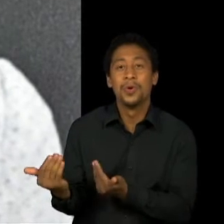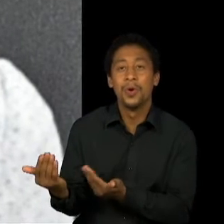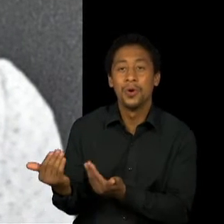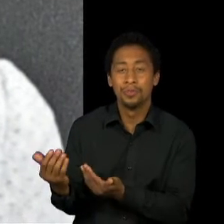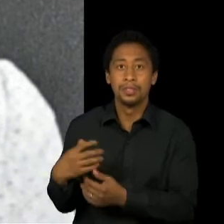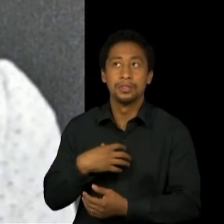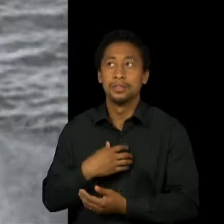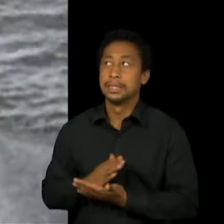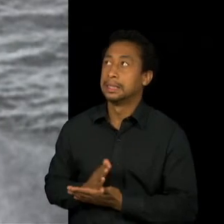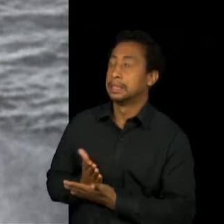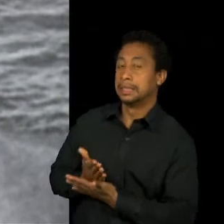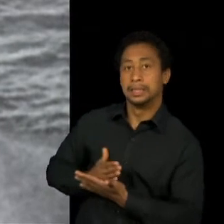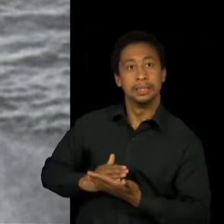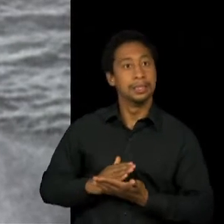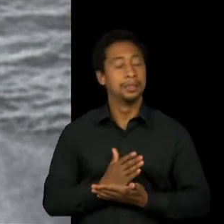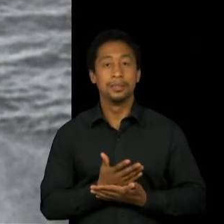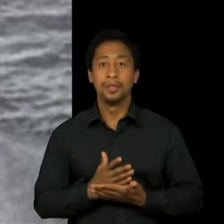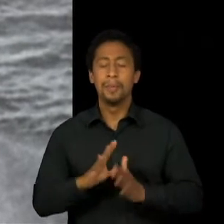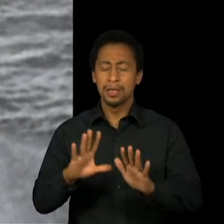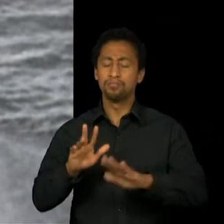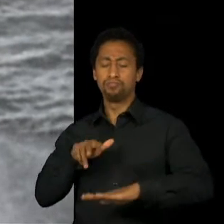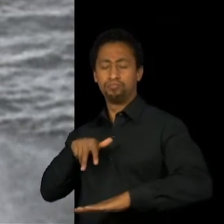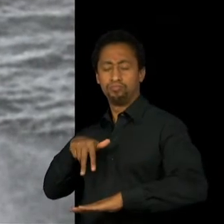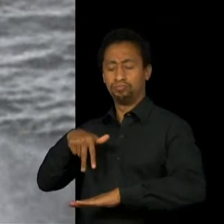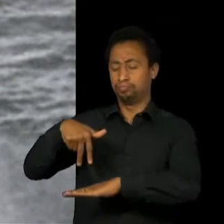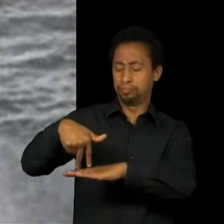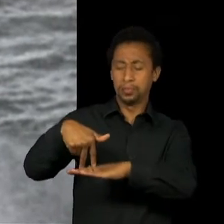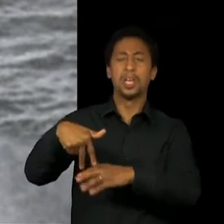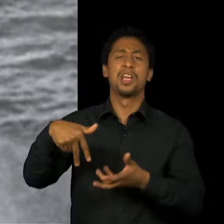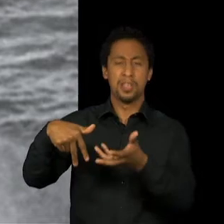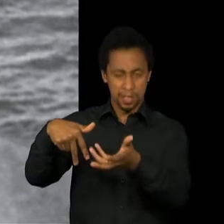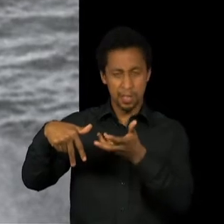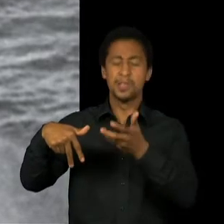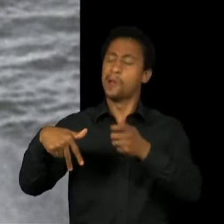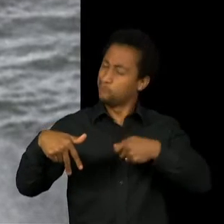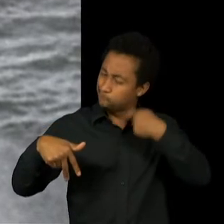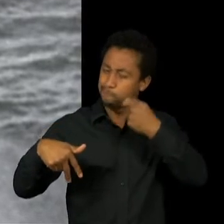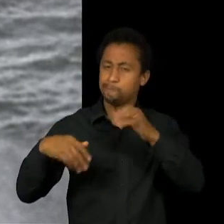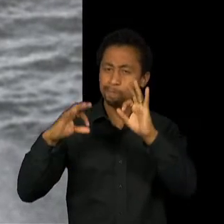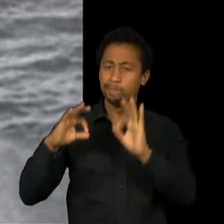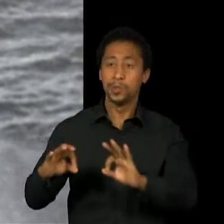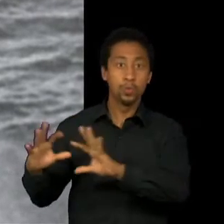existência, chocou a todos ao declarar que queria ser atriz.